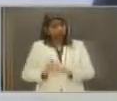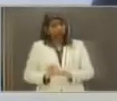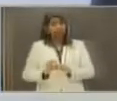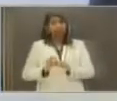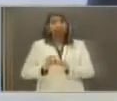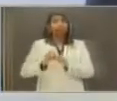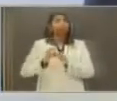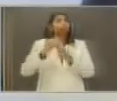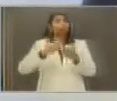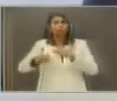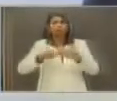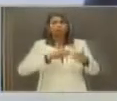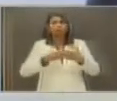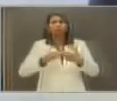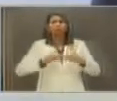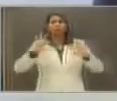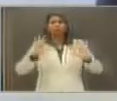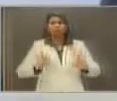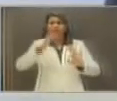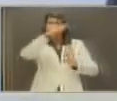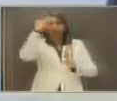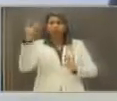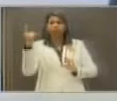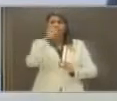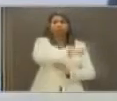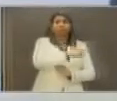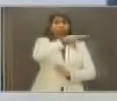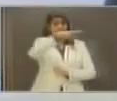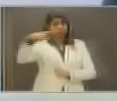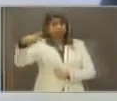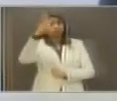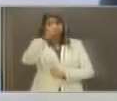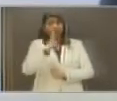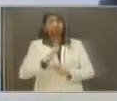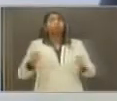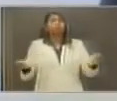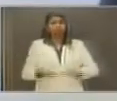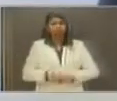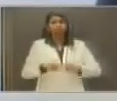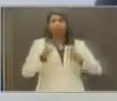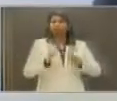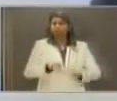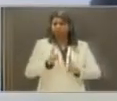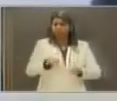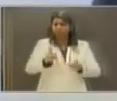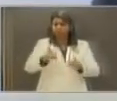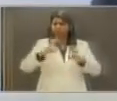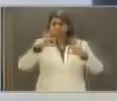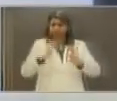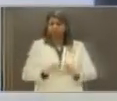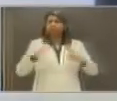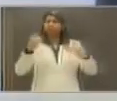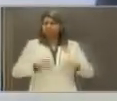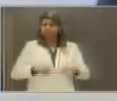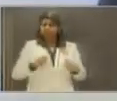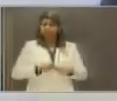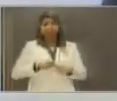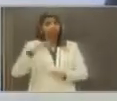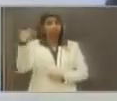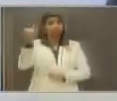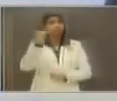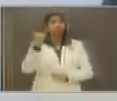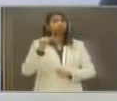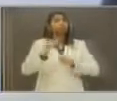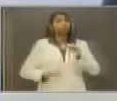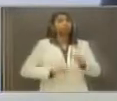quem esteja à frente da presidência da República, esse programa deverá ser exatamente continuado. Para tanto, é importante que nós não tenhamos que as pessoas